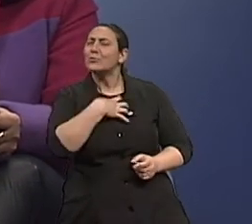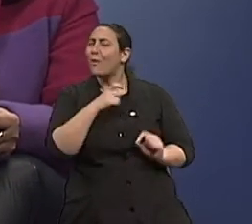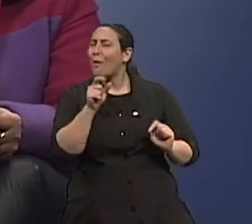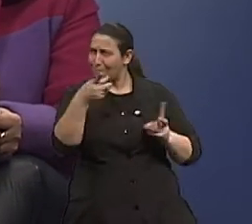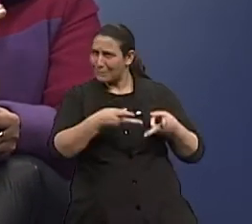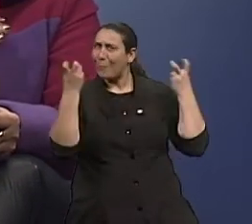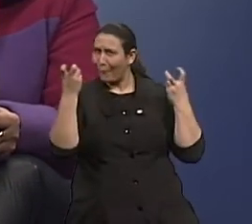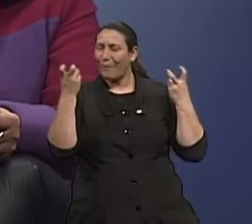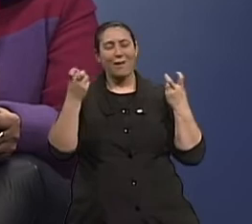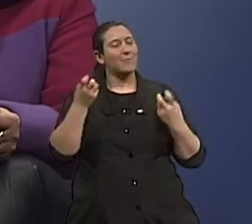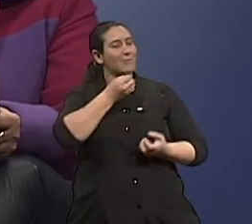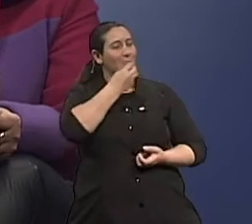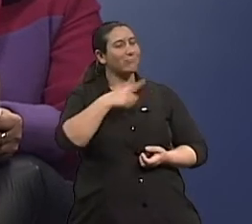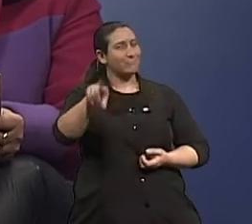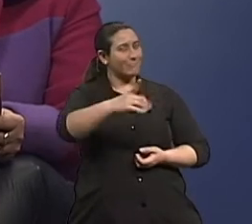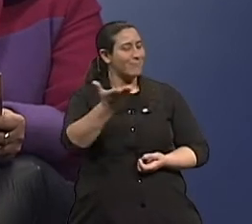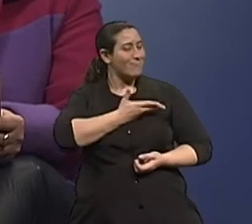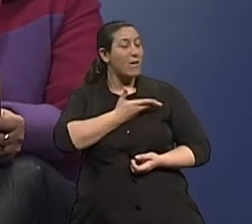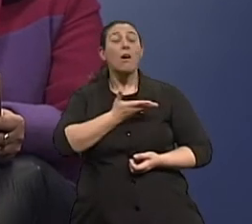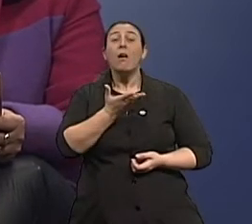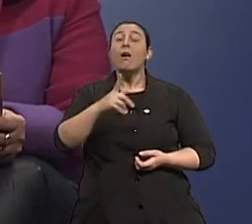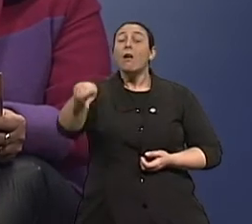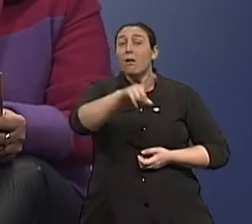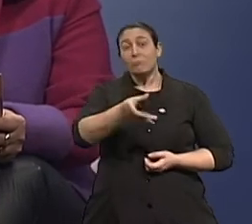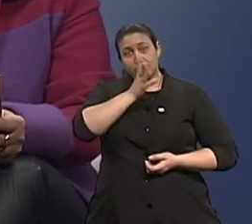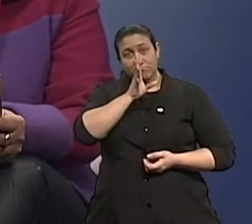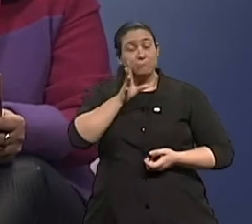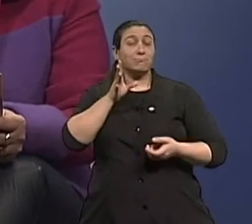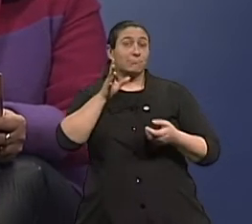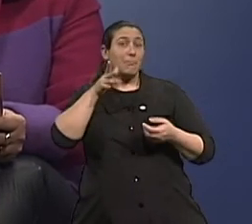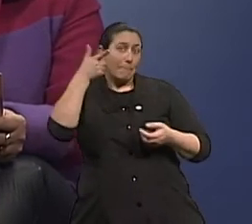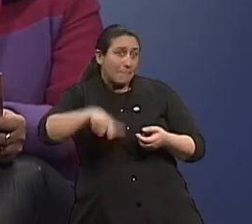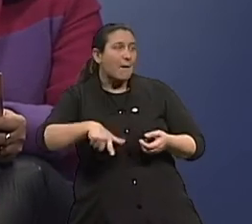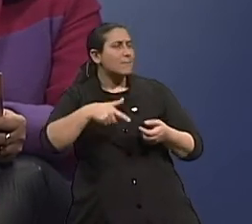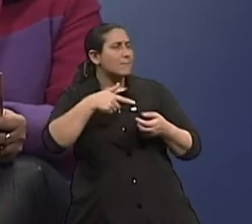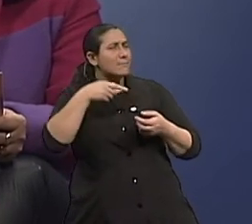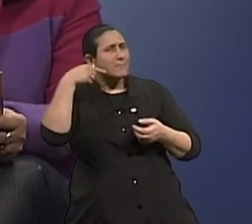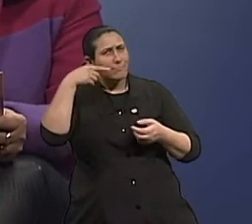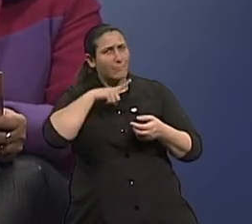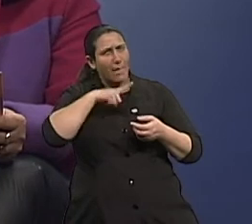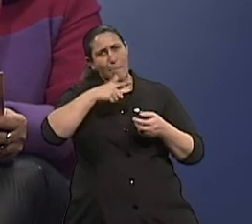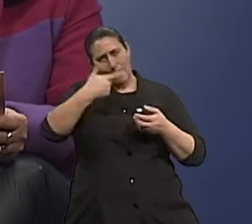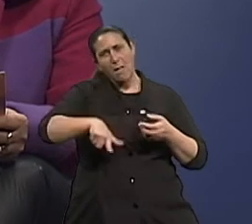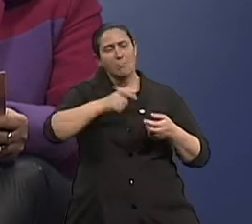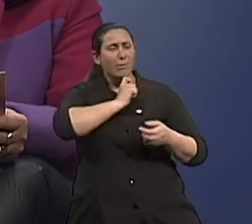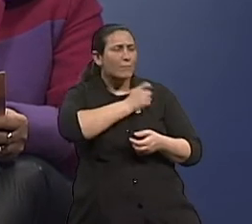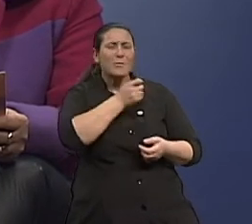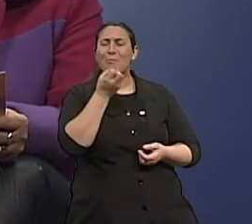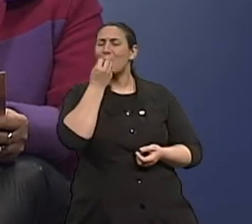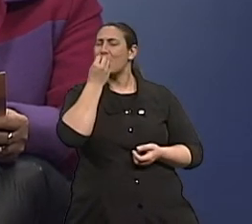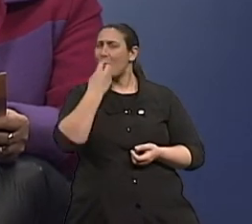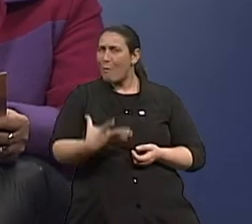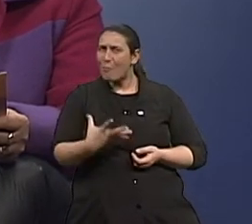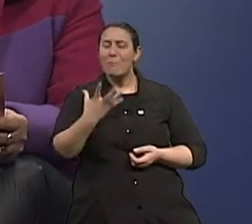Maravilha. Vocês são nossos amigaços, hein? Pois é, a gente está aqui então para fazer mais esse pedaço do programa com muito